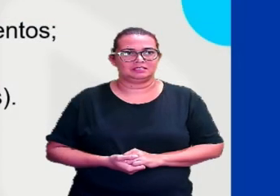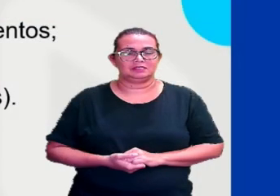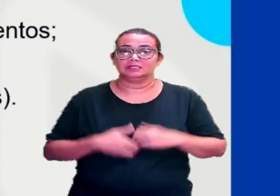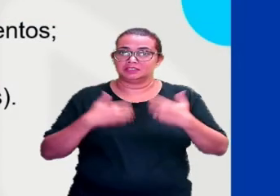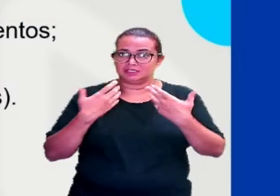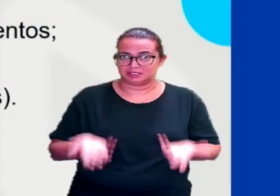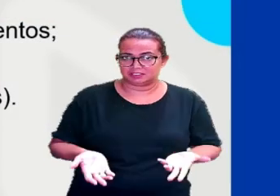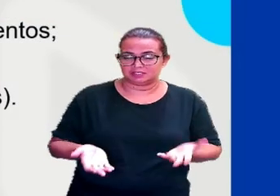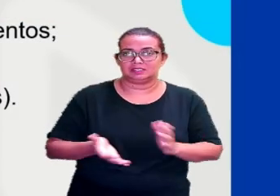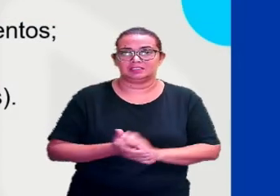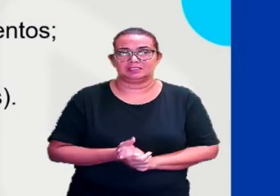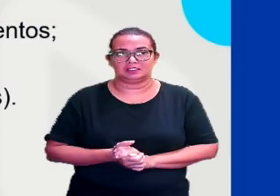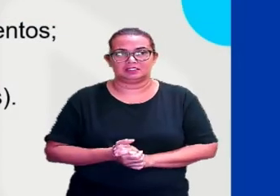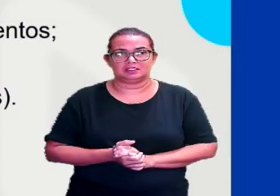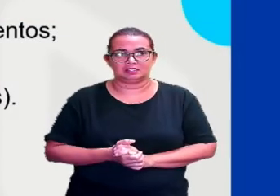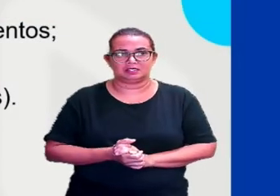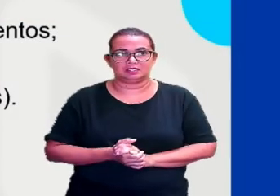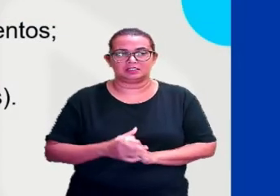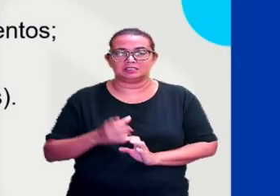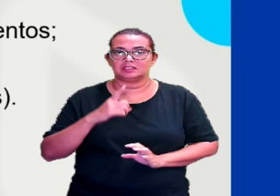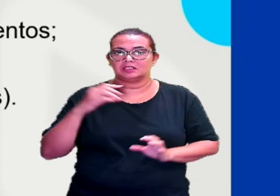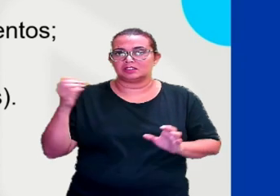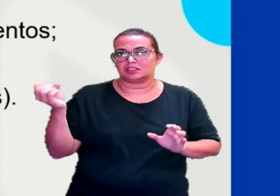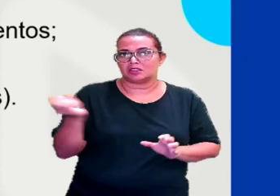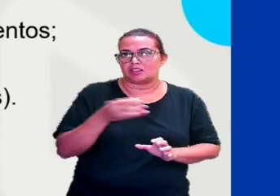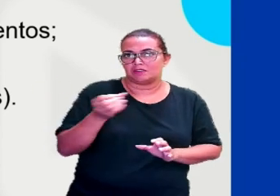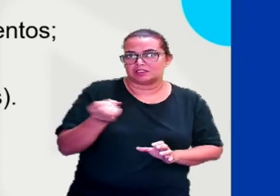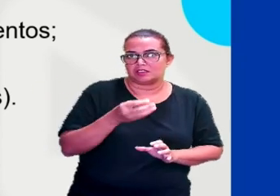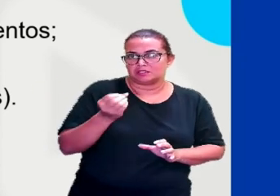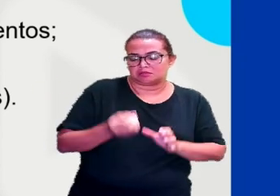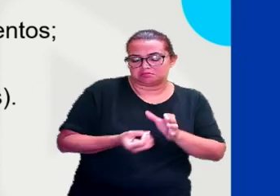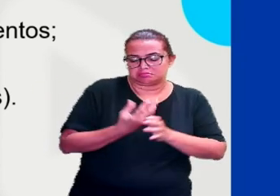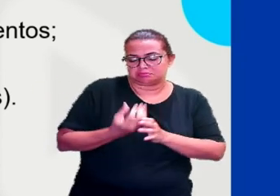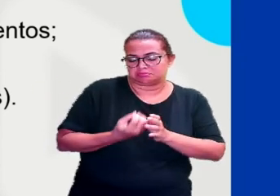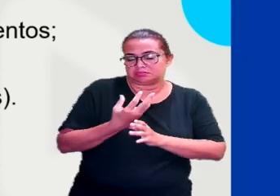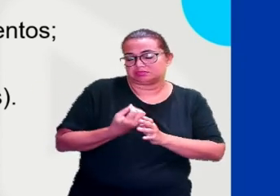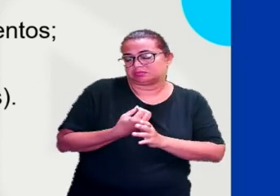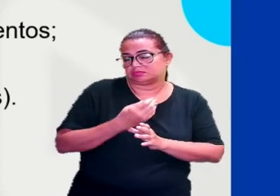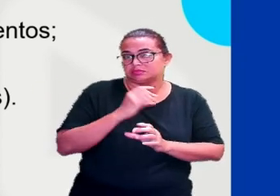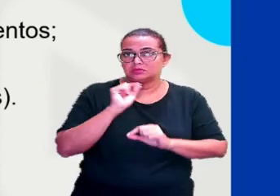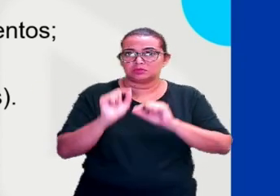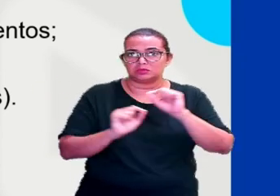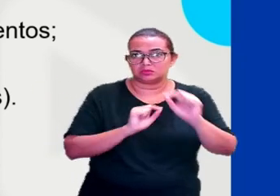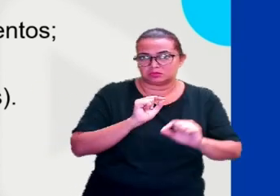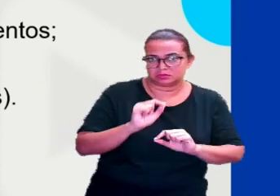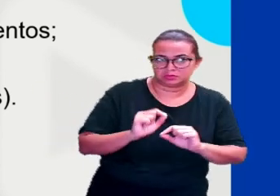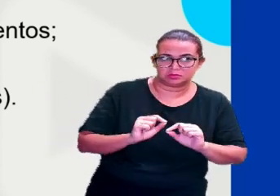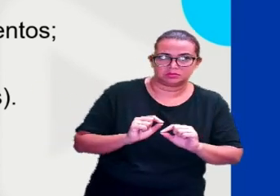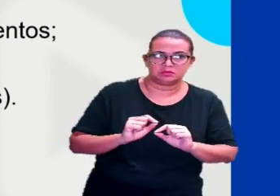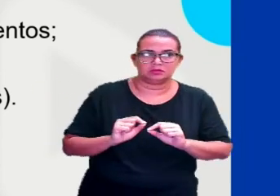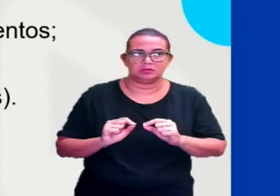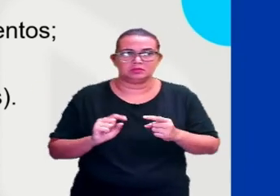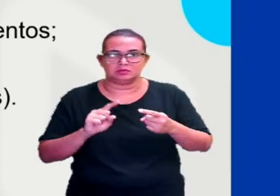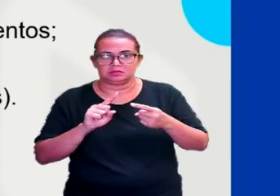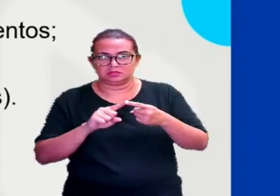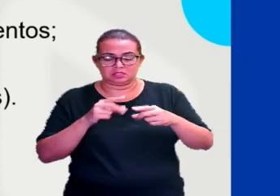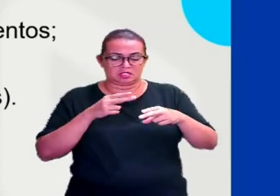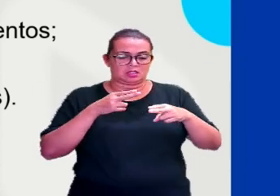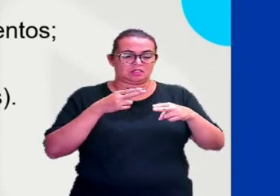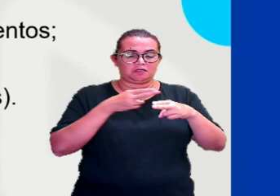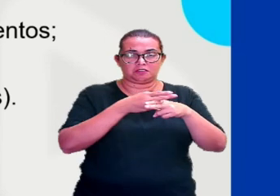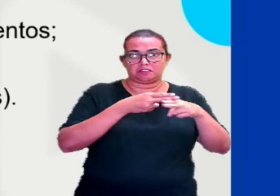Então, as principais inovações técnicas vistas no período paleolítico são facas,